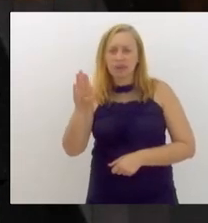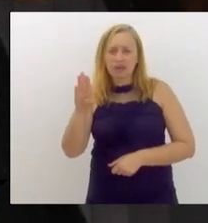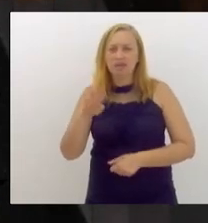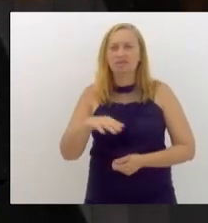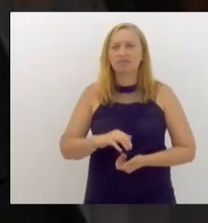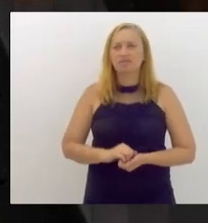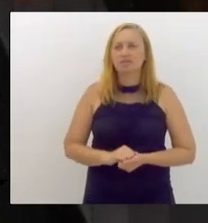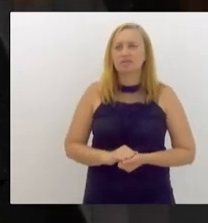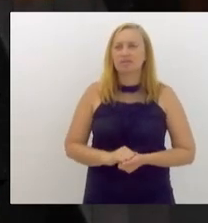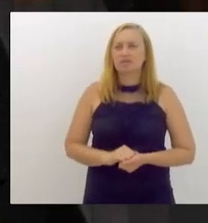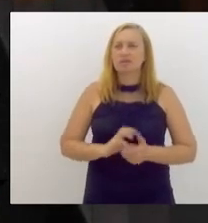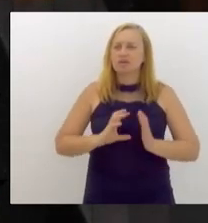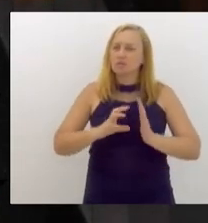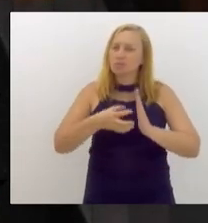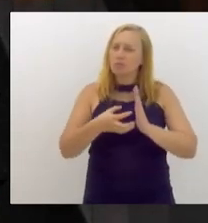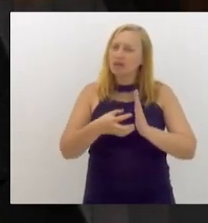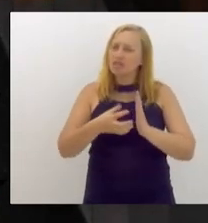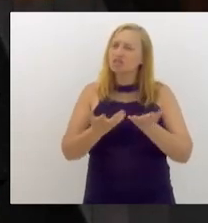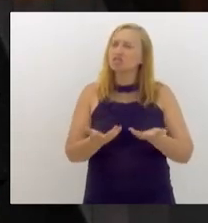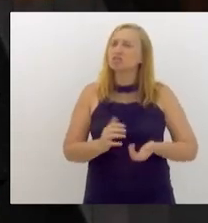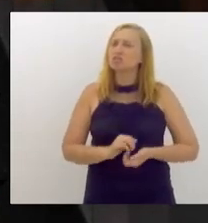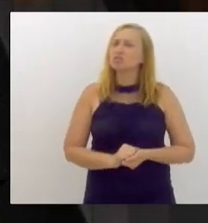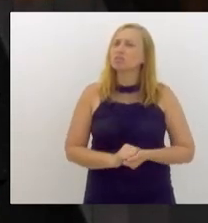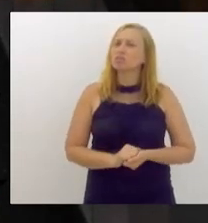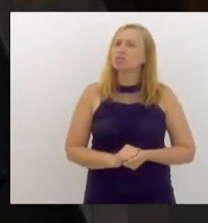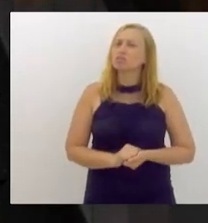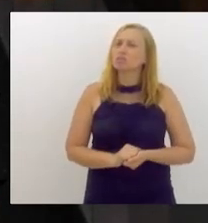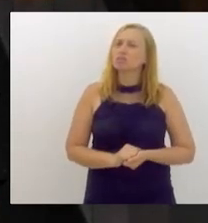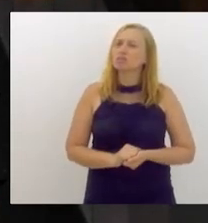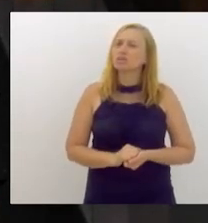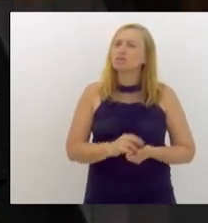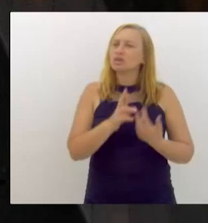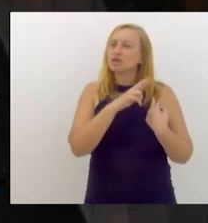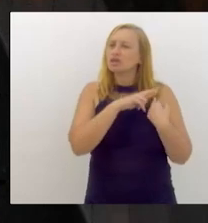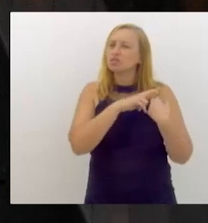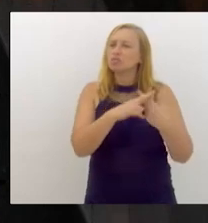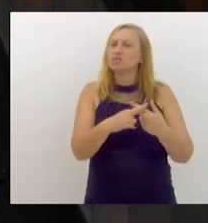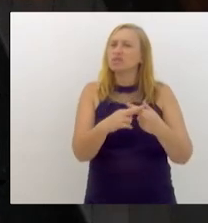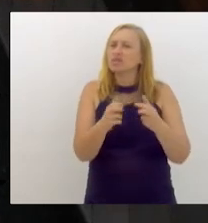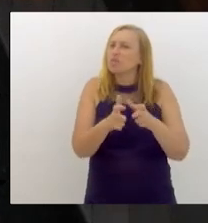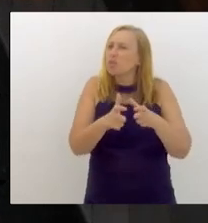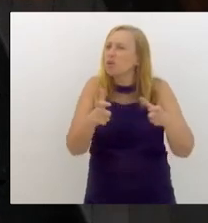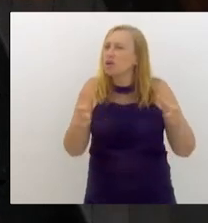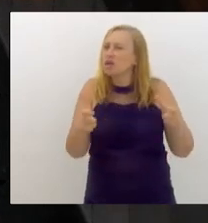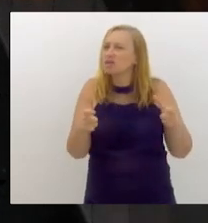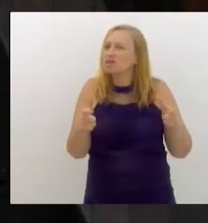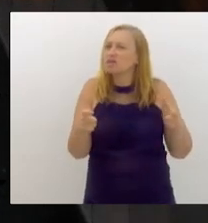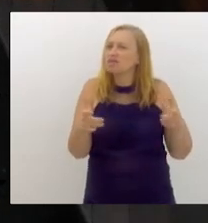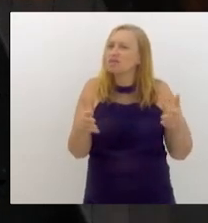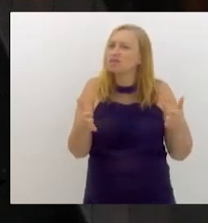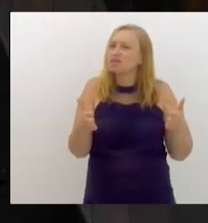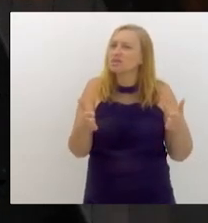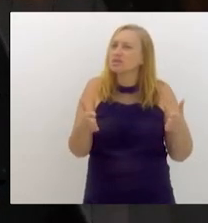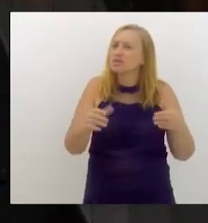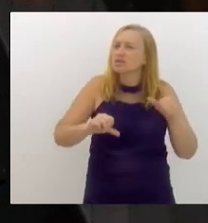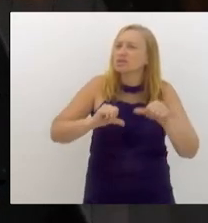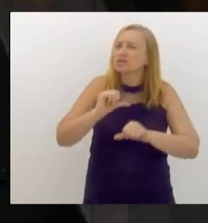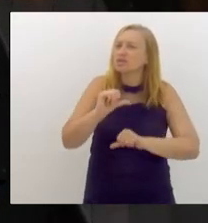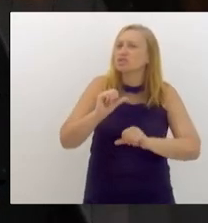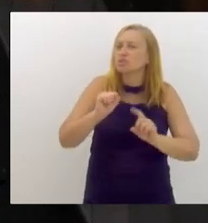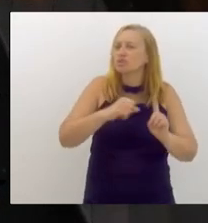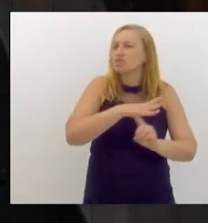um partido da vanguarda das, responsável por grandes transformações